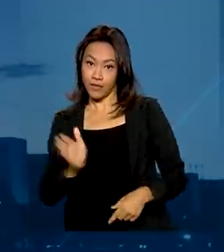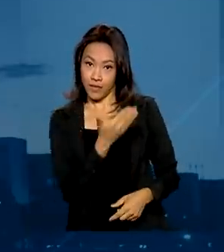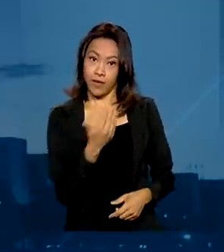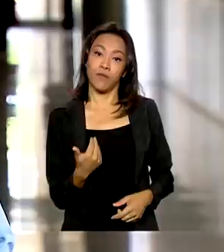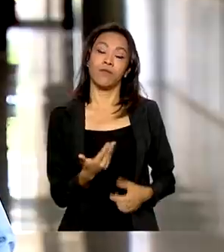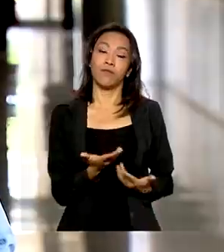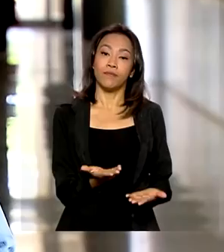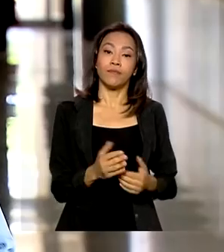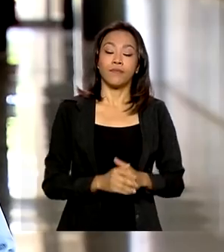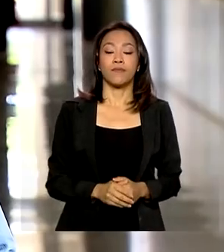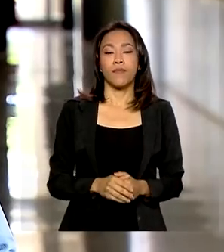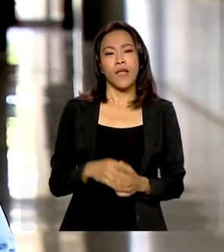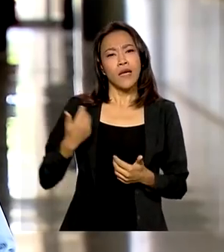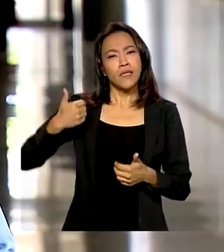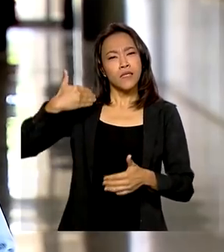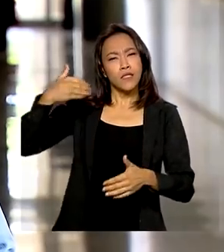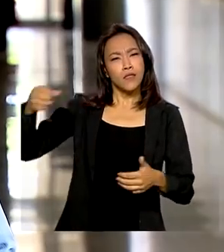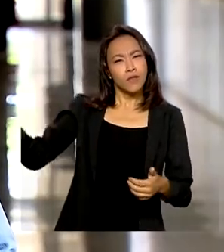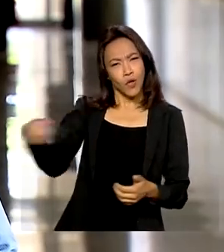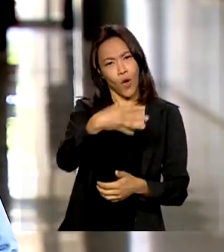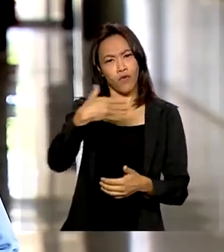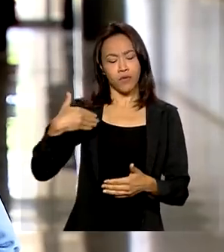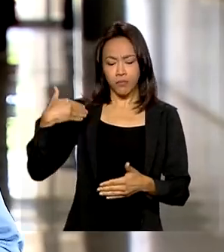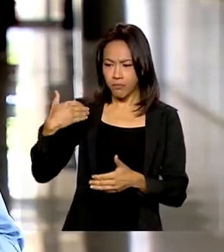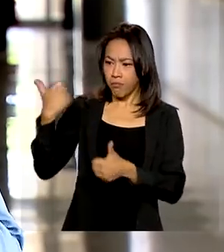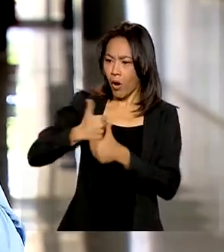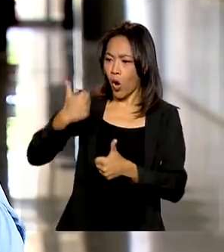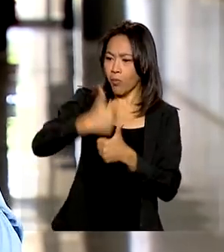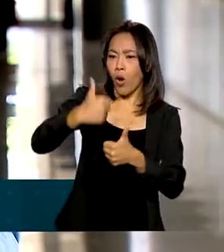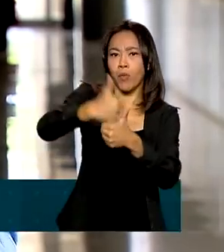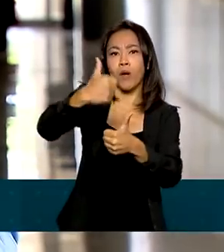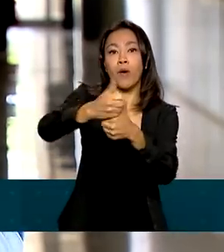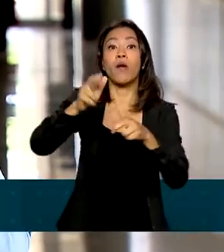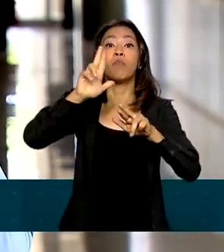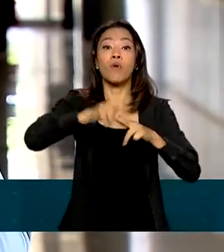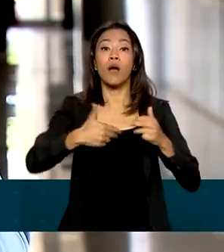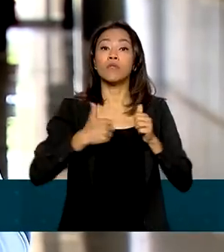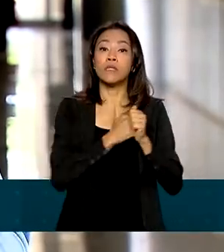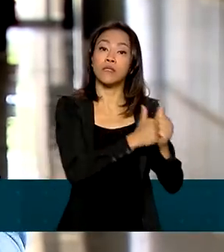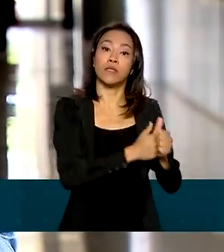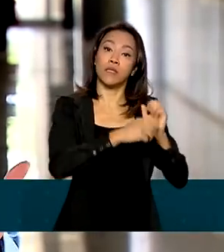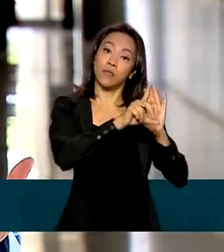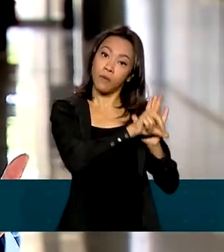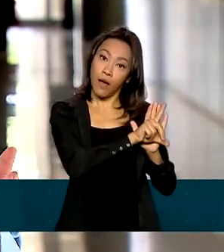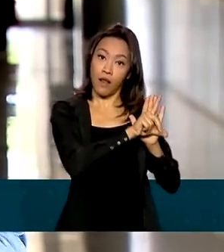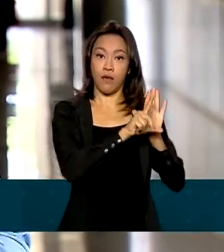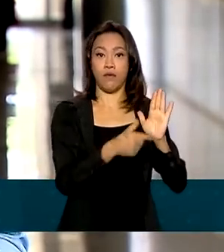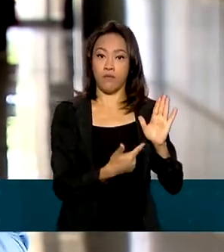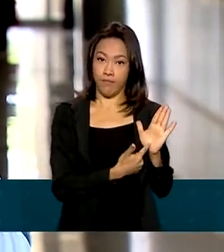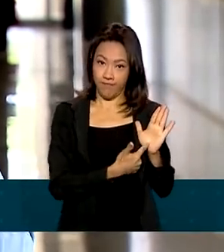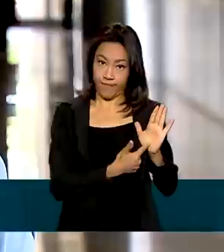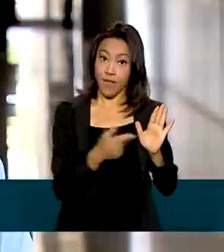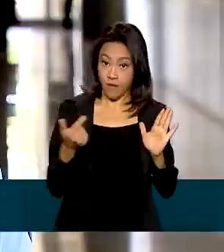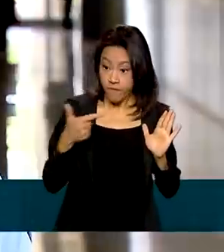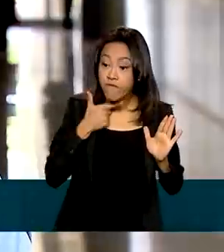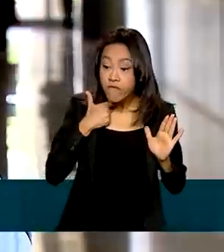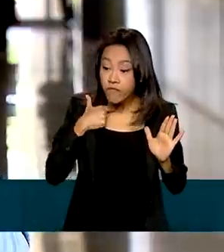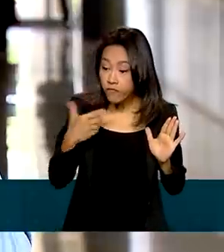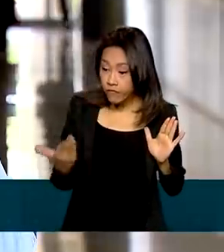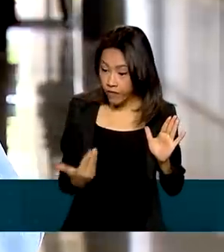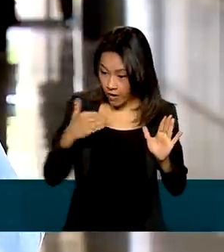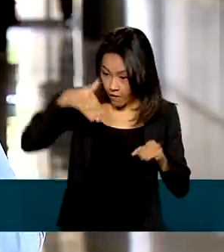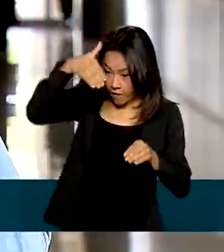Braga Neto. As mudanças ocorreram por causa da Lei de Inegibilidade, que define que os ministros que desejam se